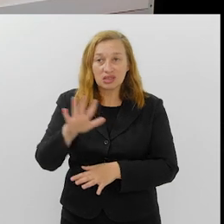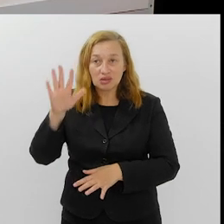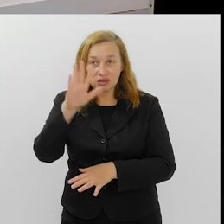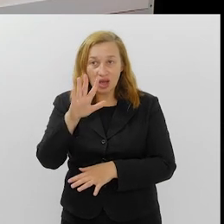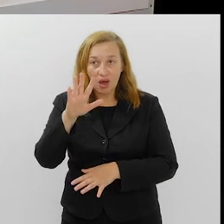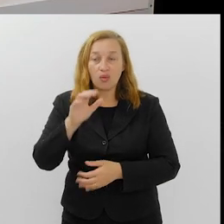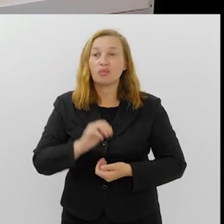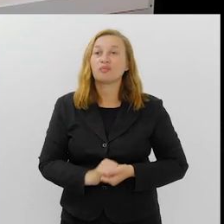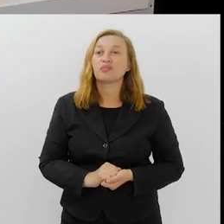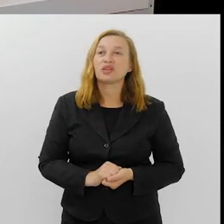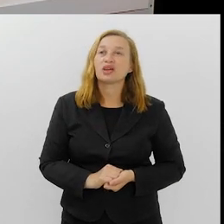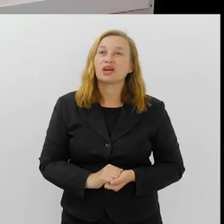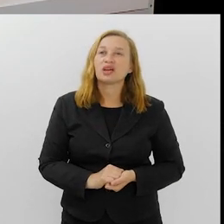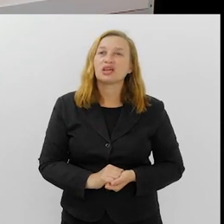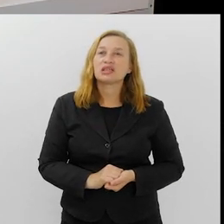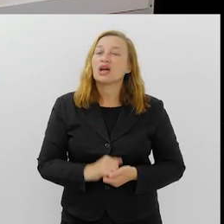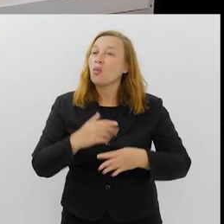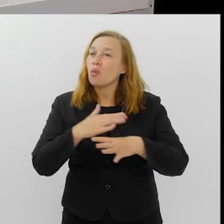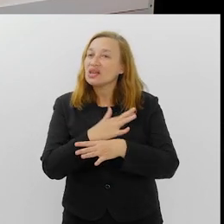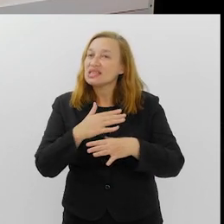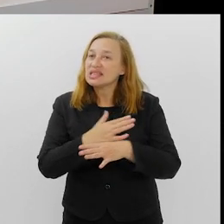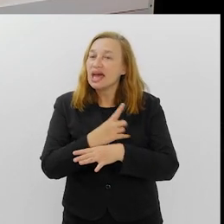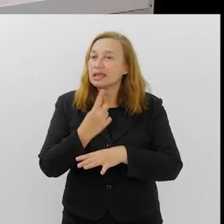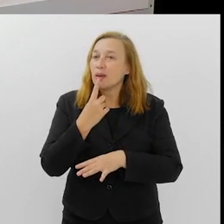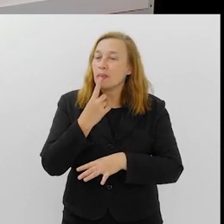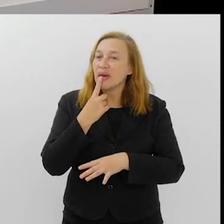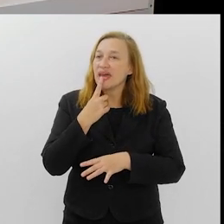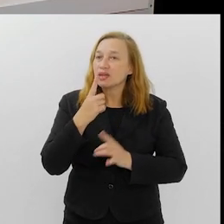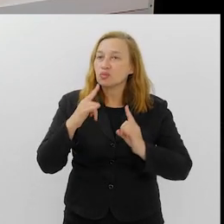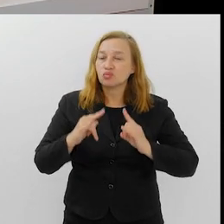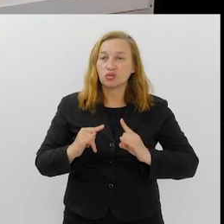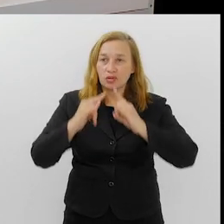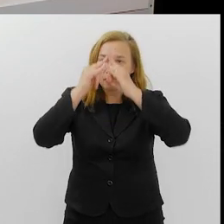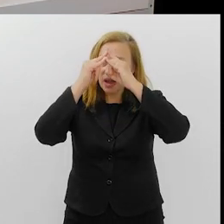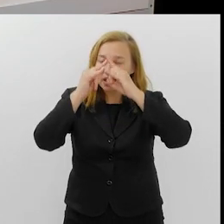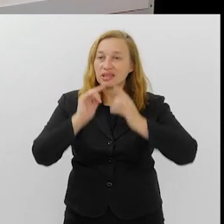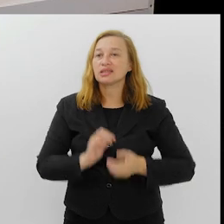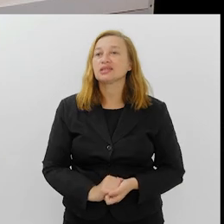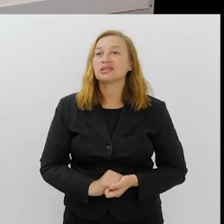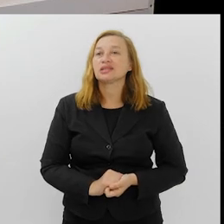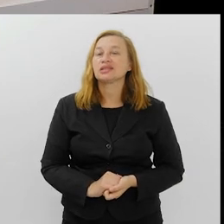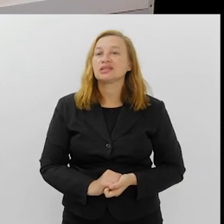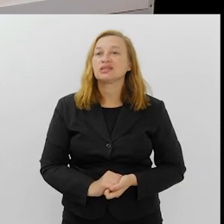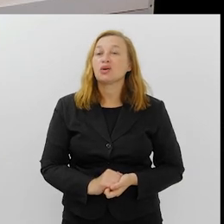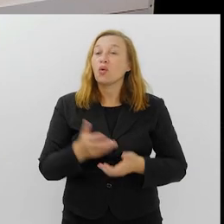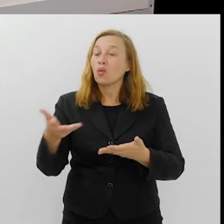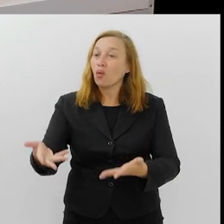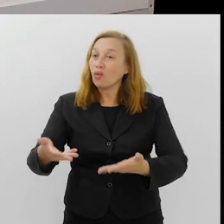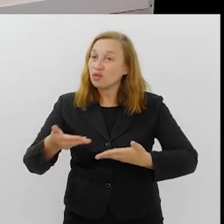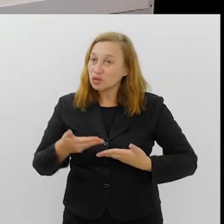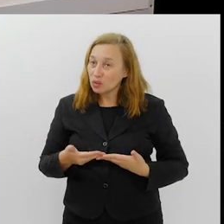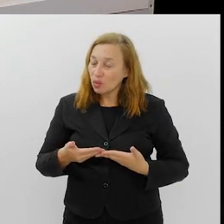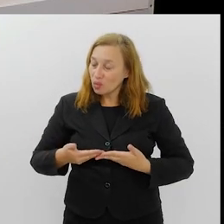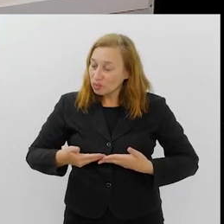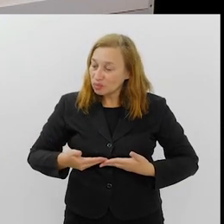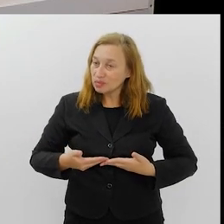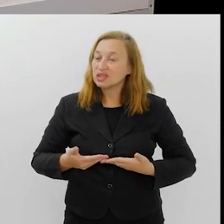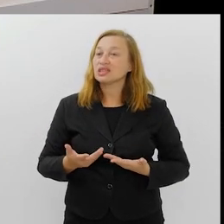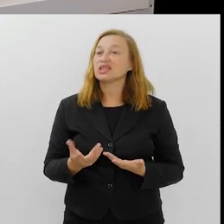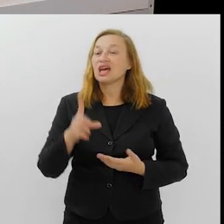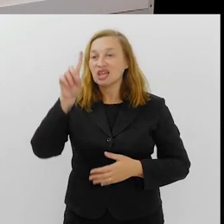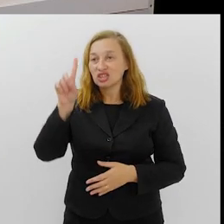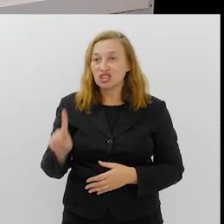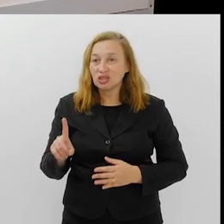Costume de Sena, que fica numa cidade perto de Paris, chamada Moulin, que foi, convidou, me